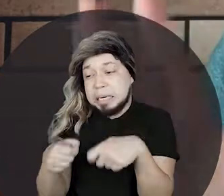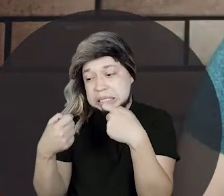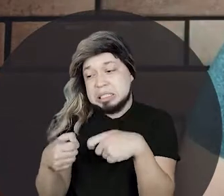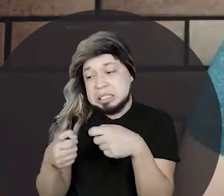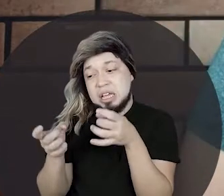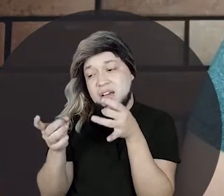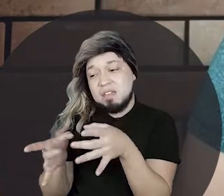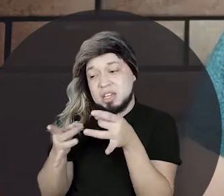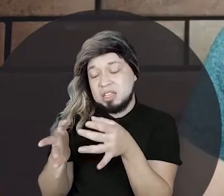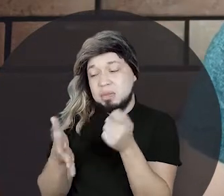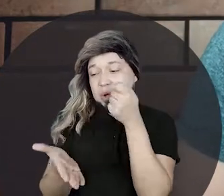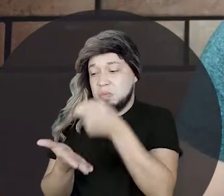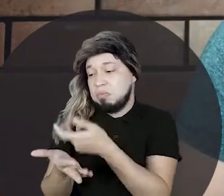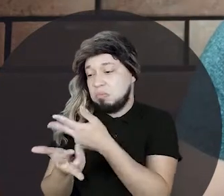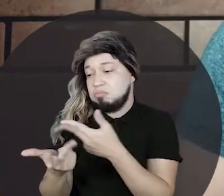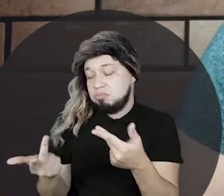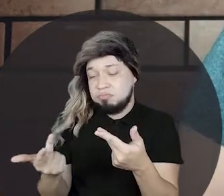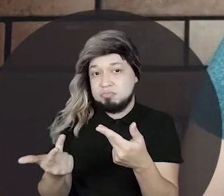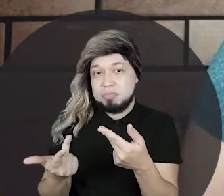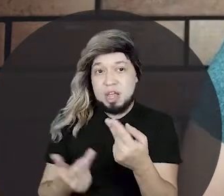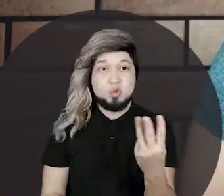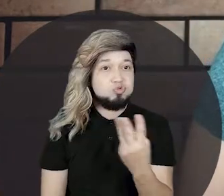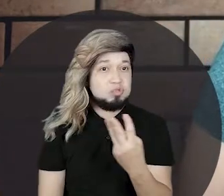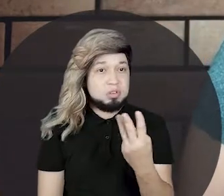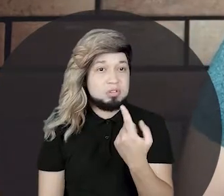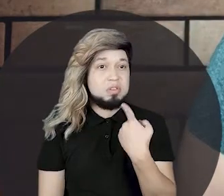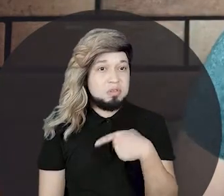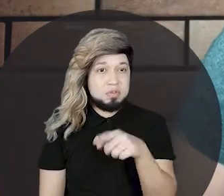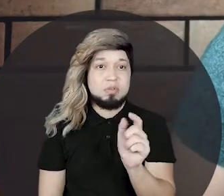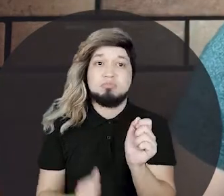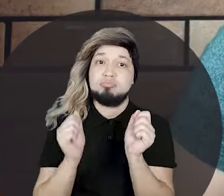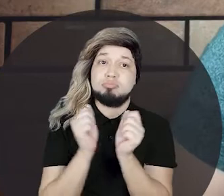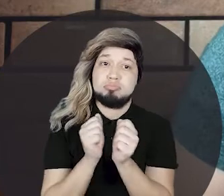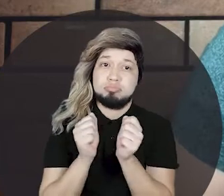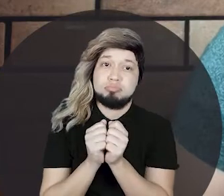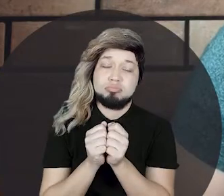passar ele para frente, para a gente pagar as contas. E lá vão os três caminhando.